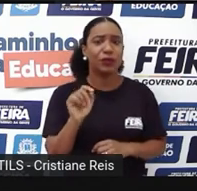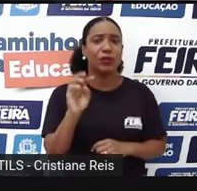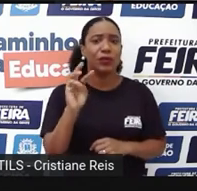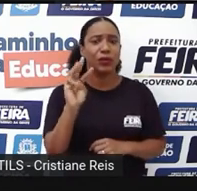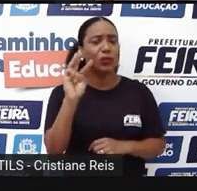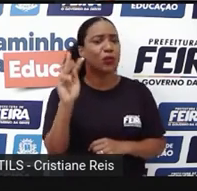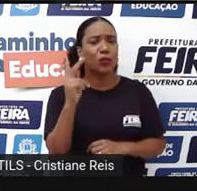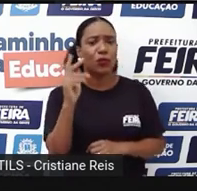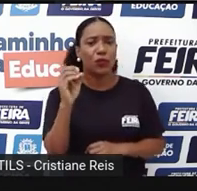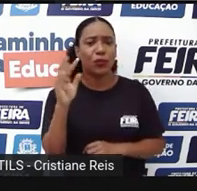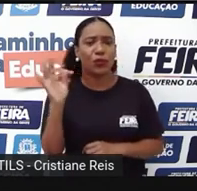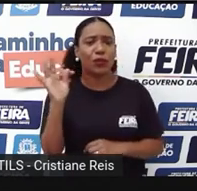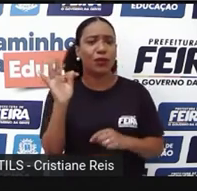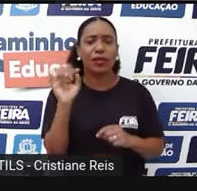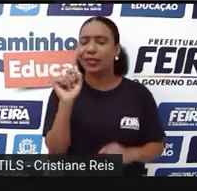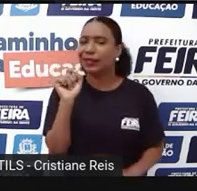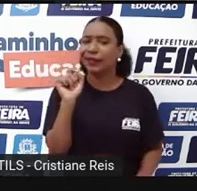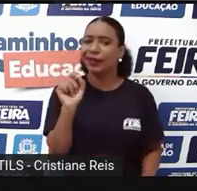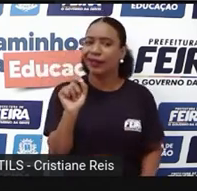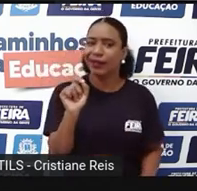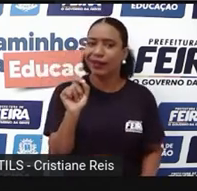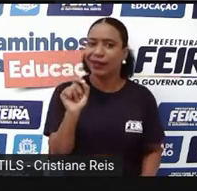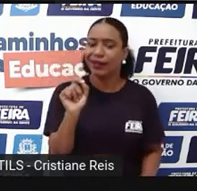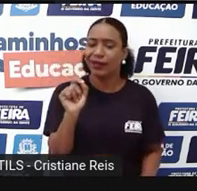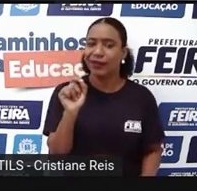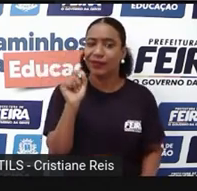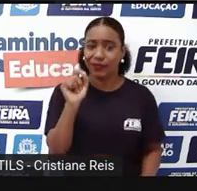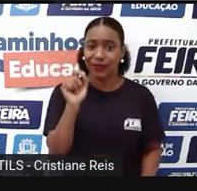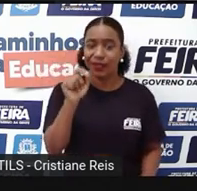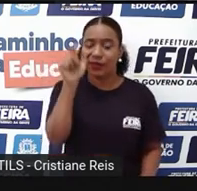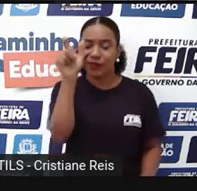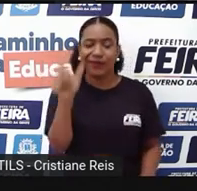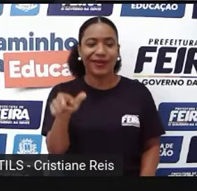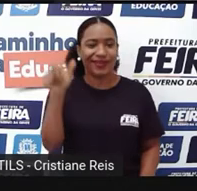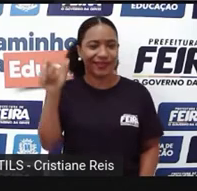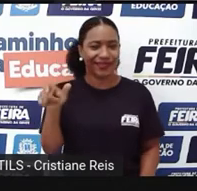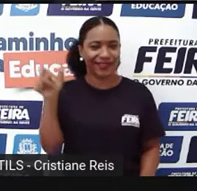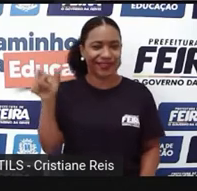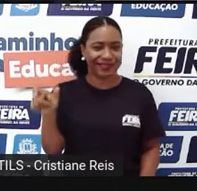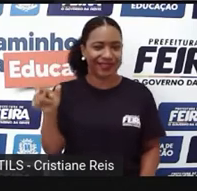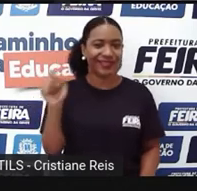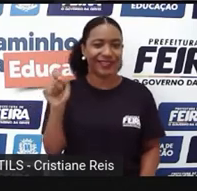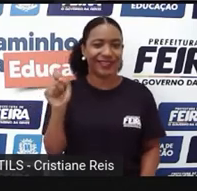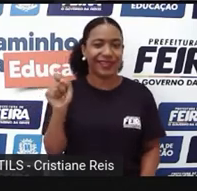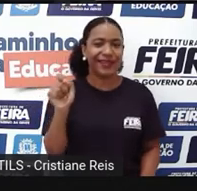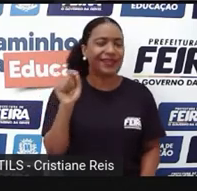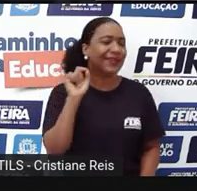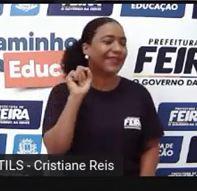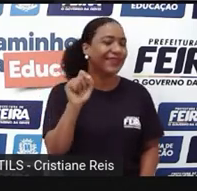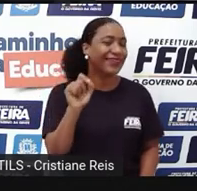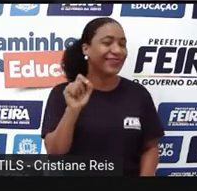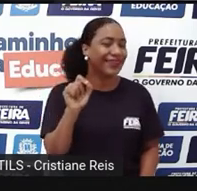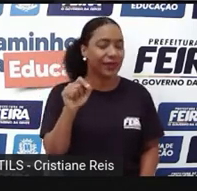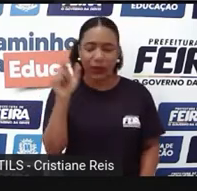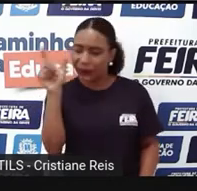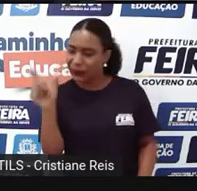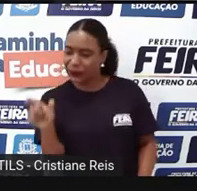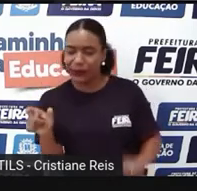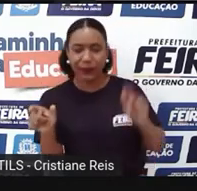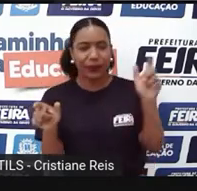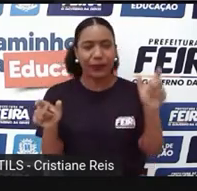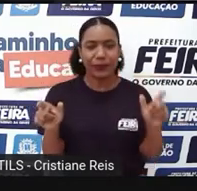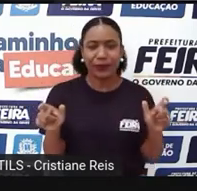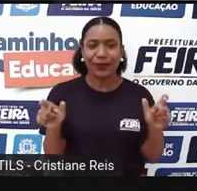quem, characters, são os personagens, quem participa da história.